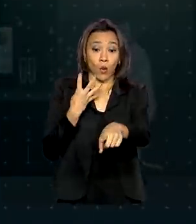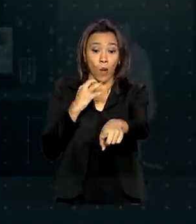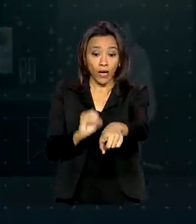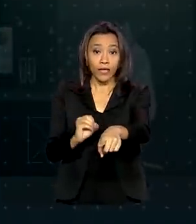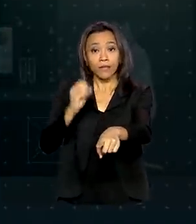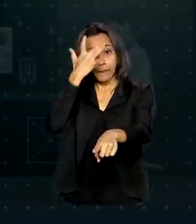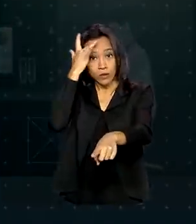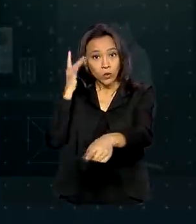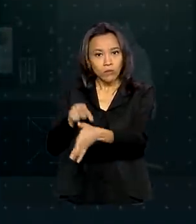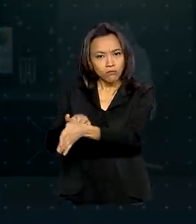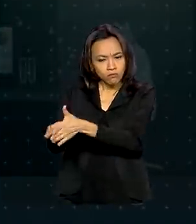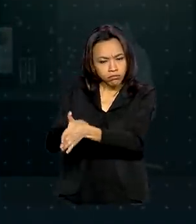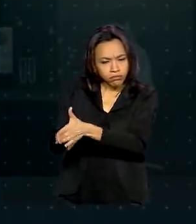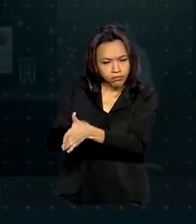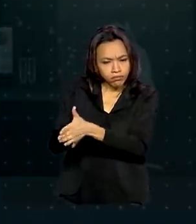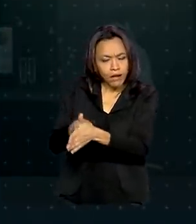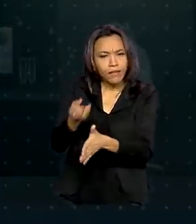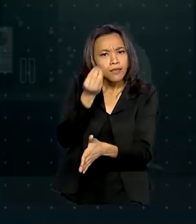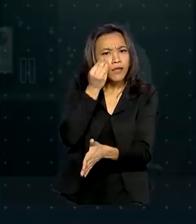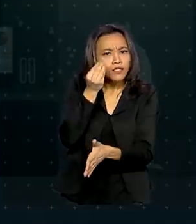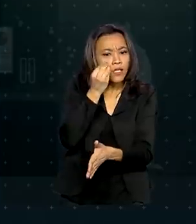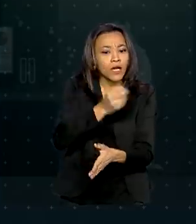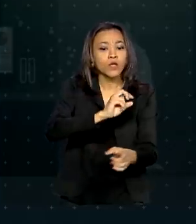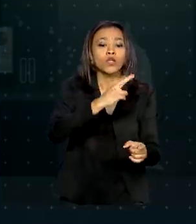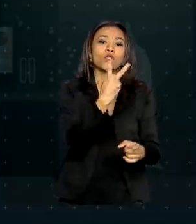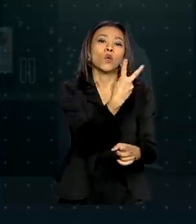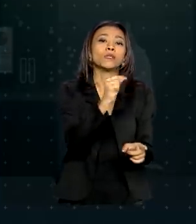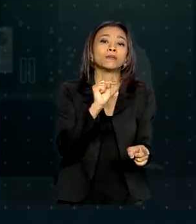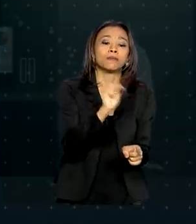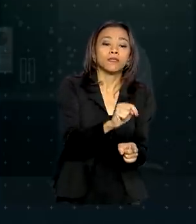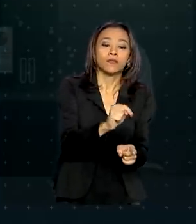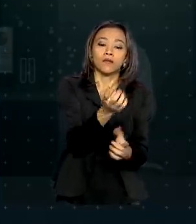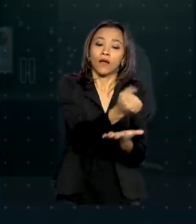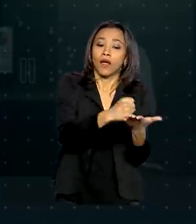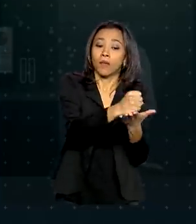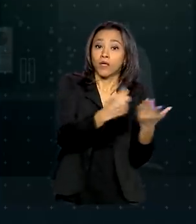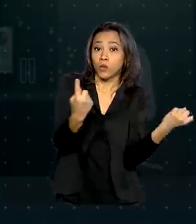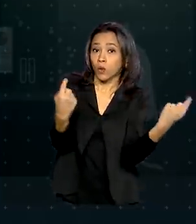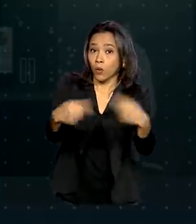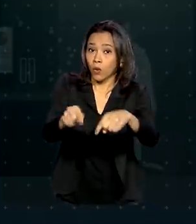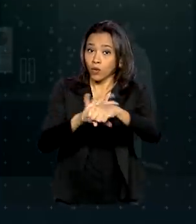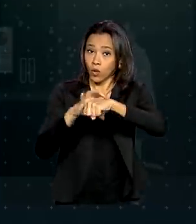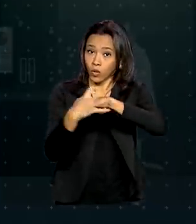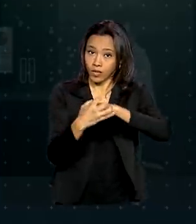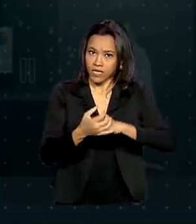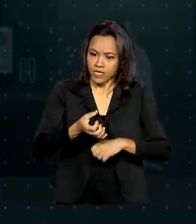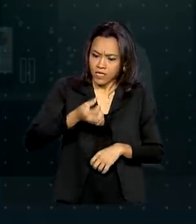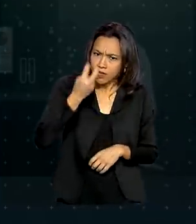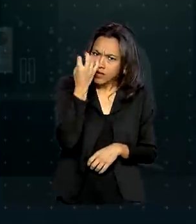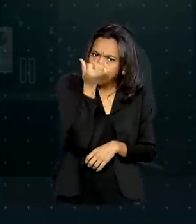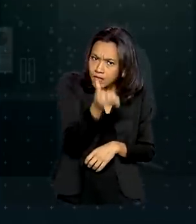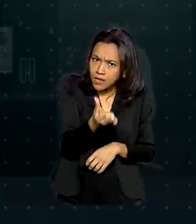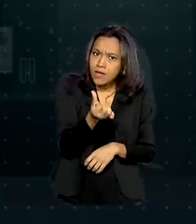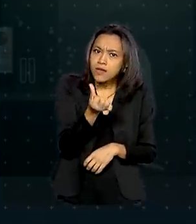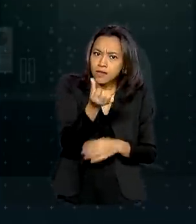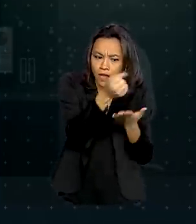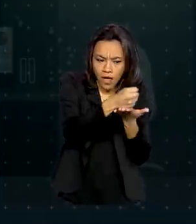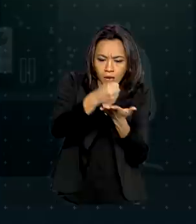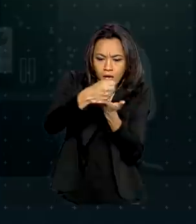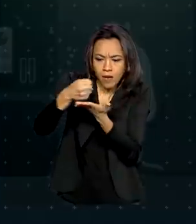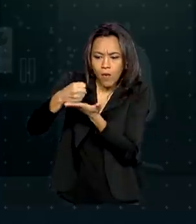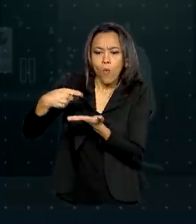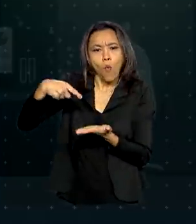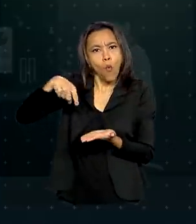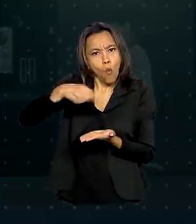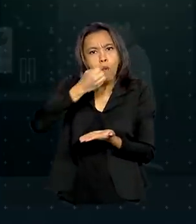Nacional de Biociências testaram 2 mil medicamentos contra o coronavírus. Seis moléculas de remédios apresentaram